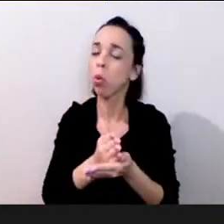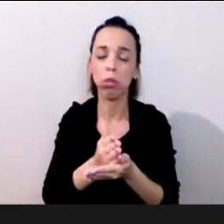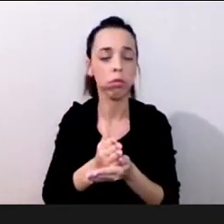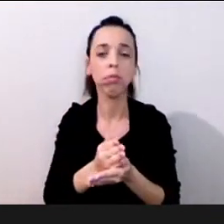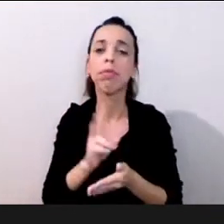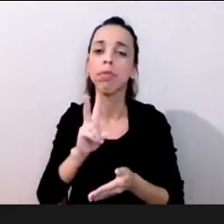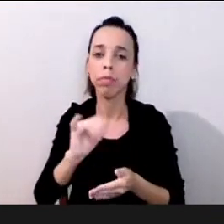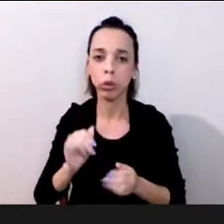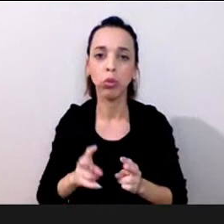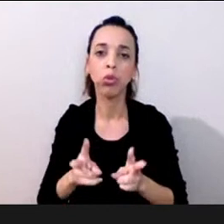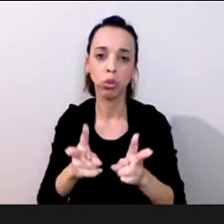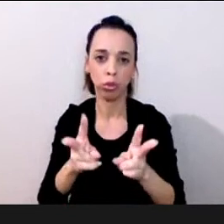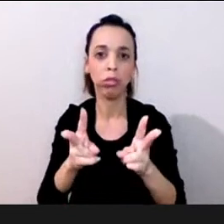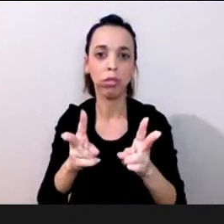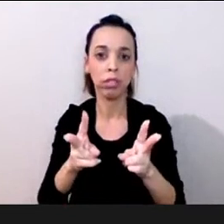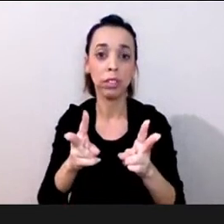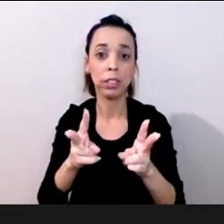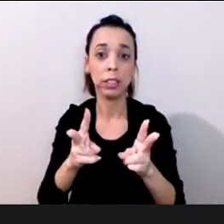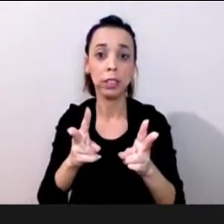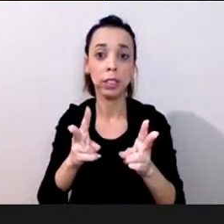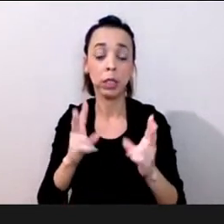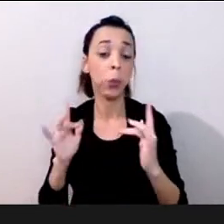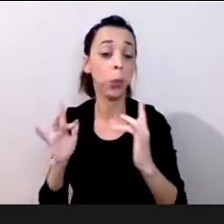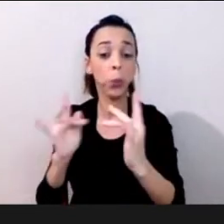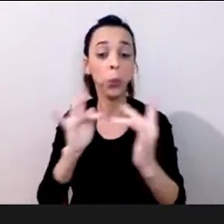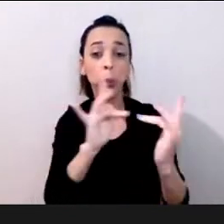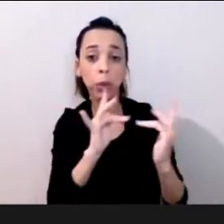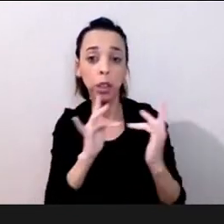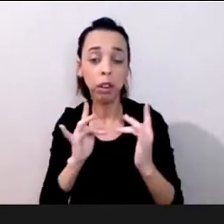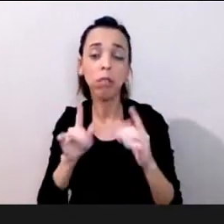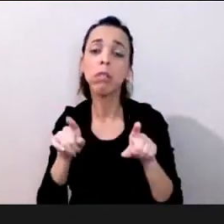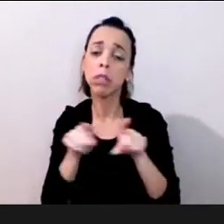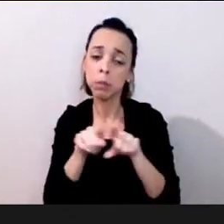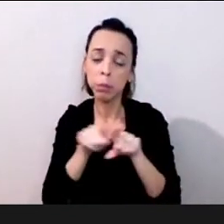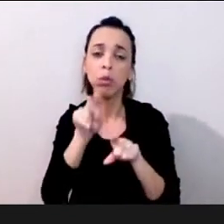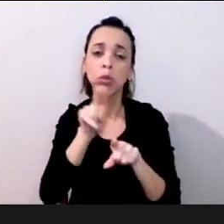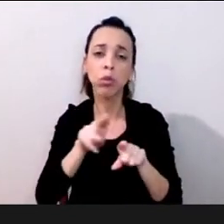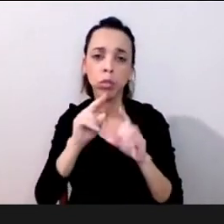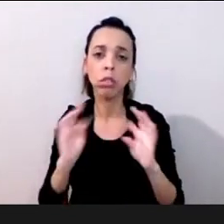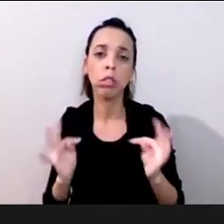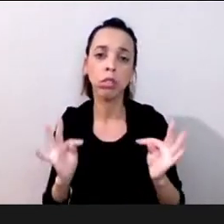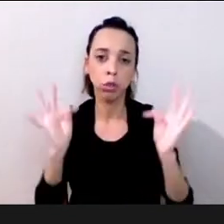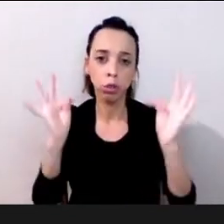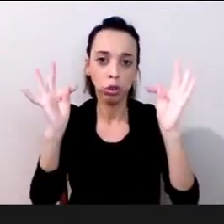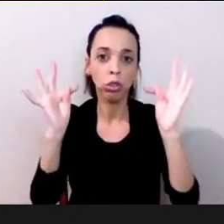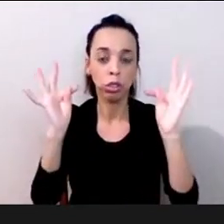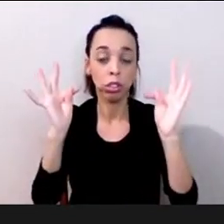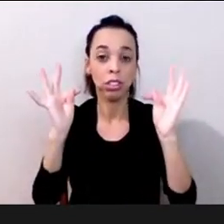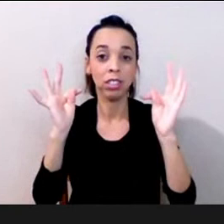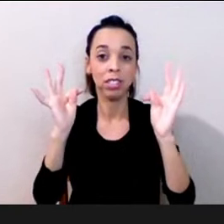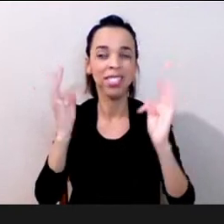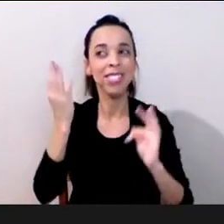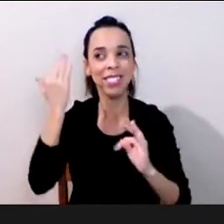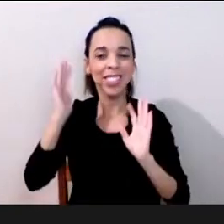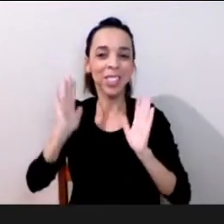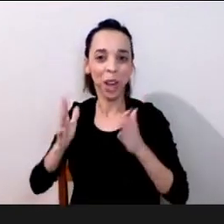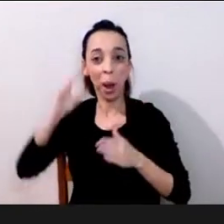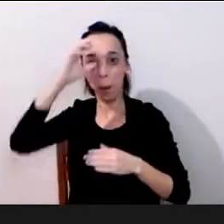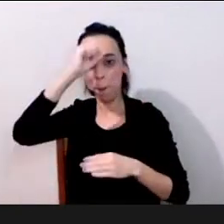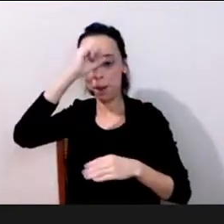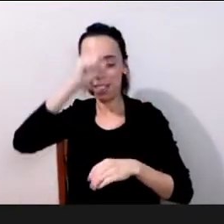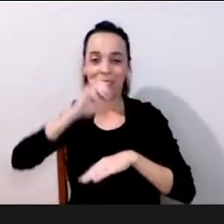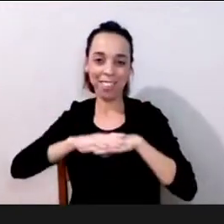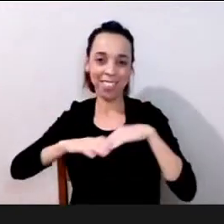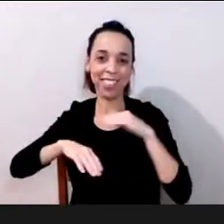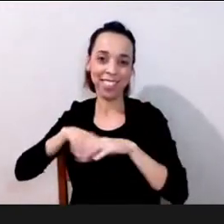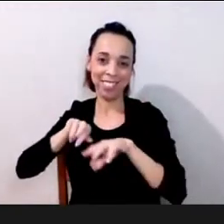essa mediação da tecnologia e isso a gente vai ter que aprender cada vez melhor acho que a aprendeu bastante nesse período de pandemia